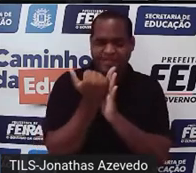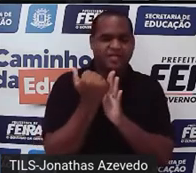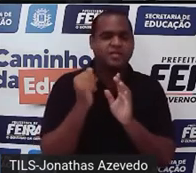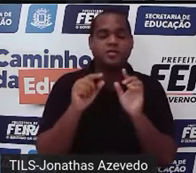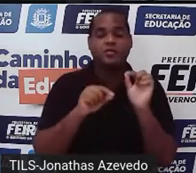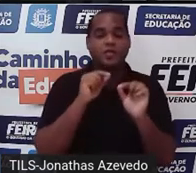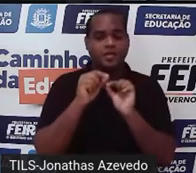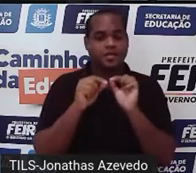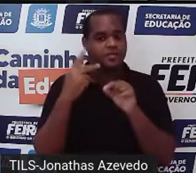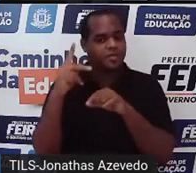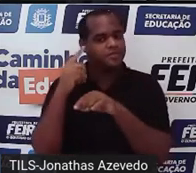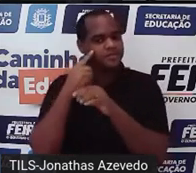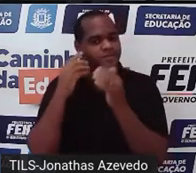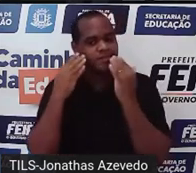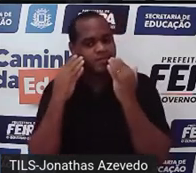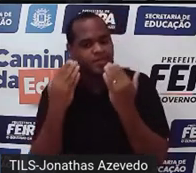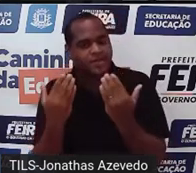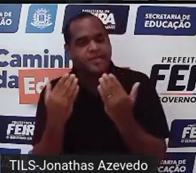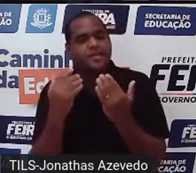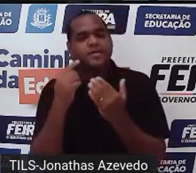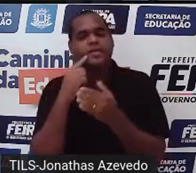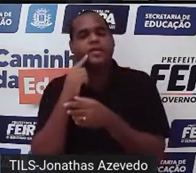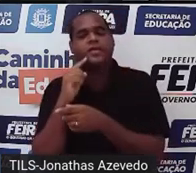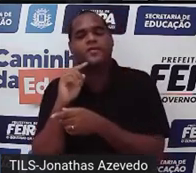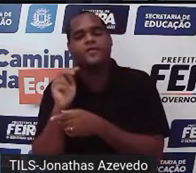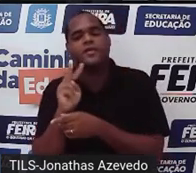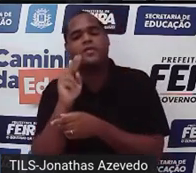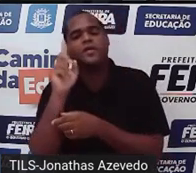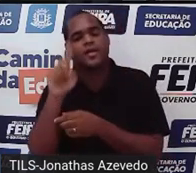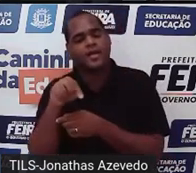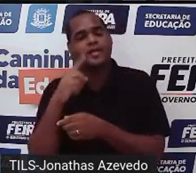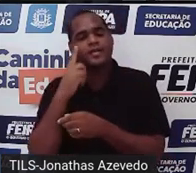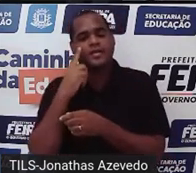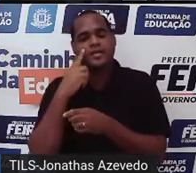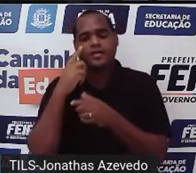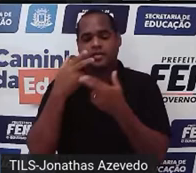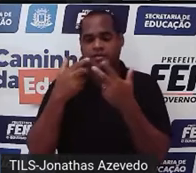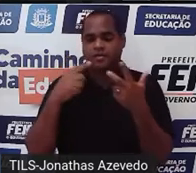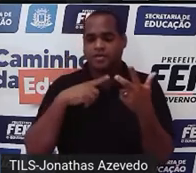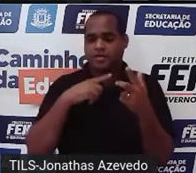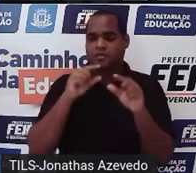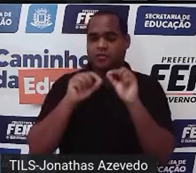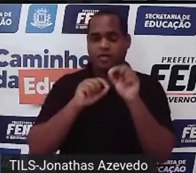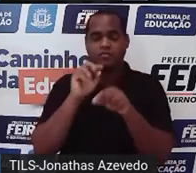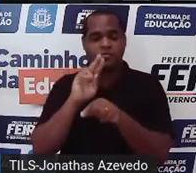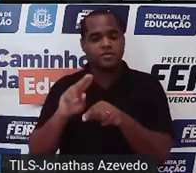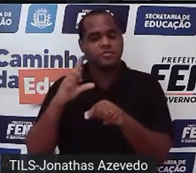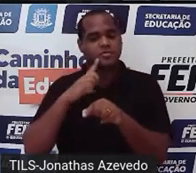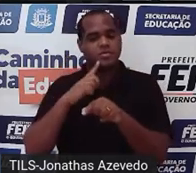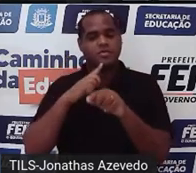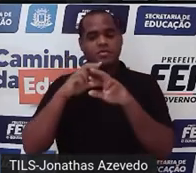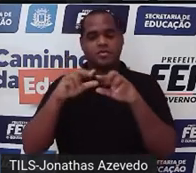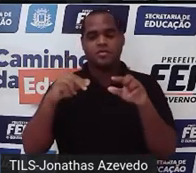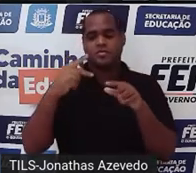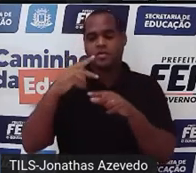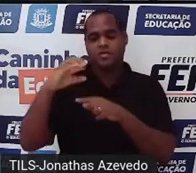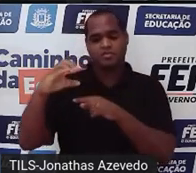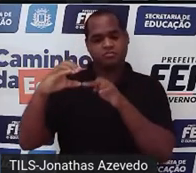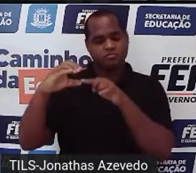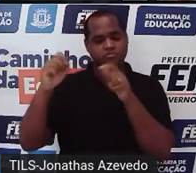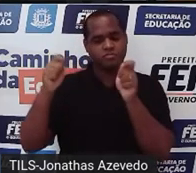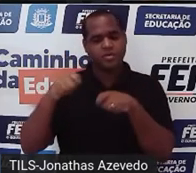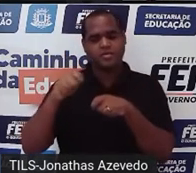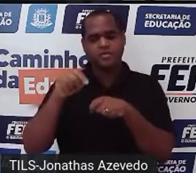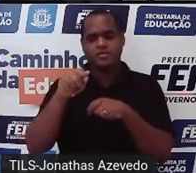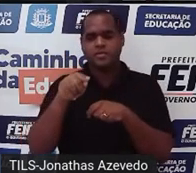parte de representar a solução do sistema usando gráficos no plano cartesiano tá? E